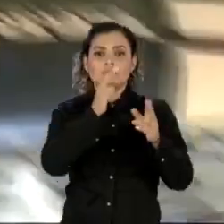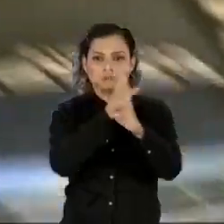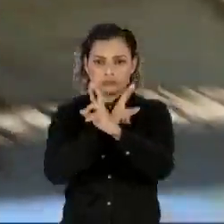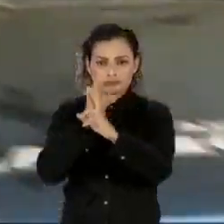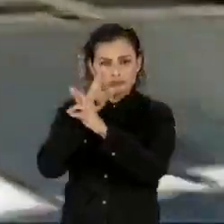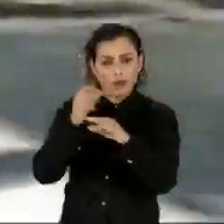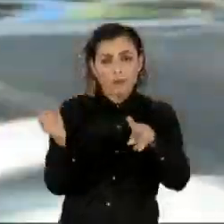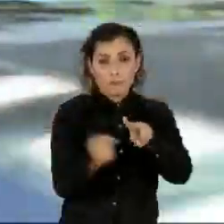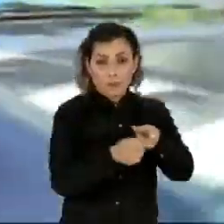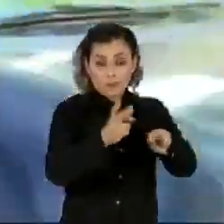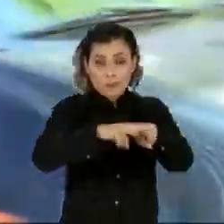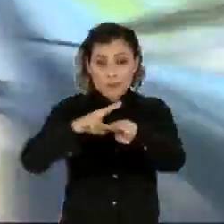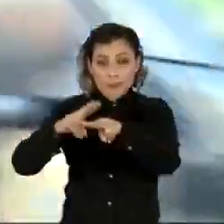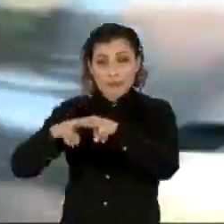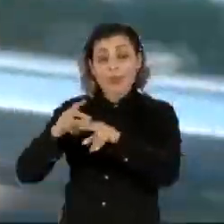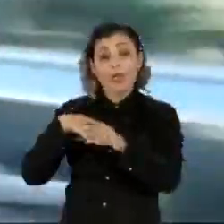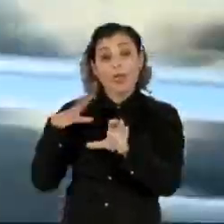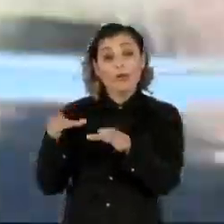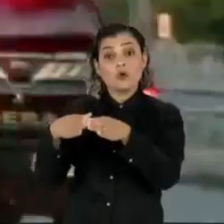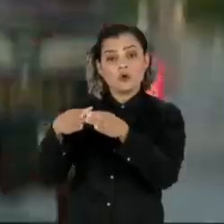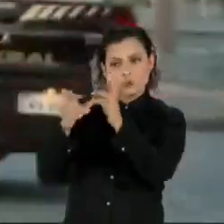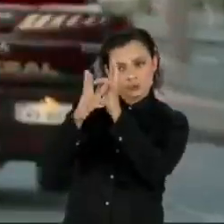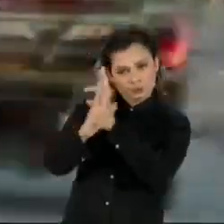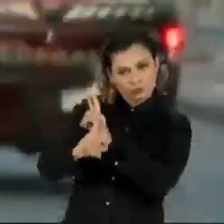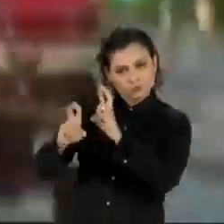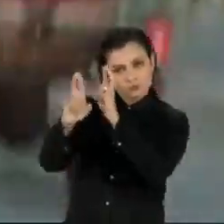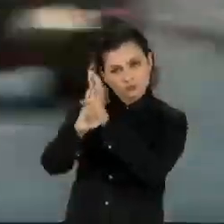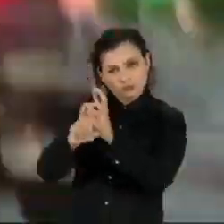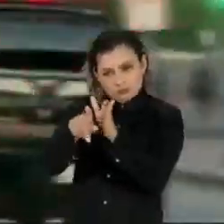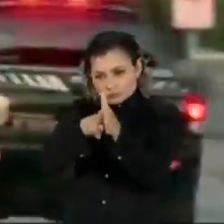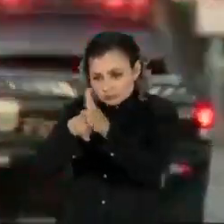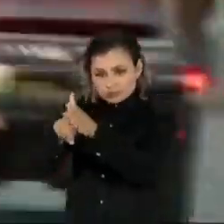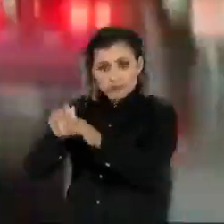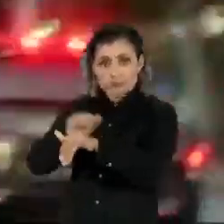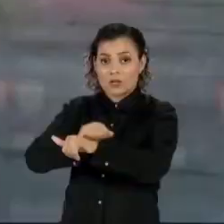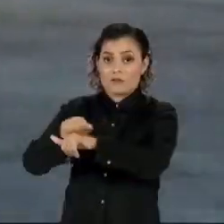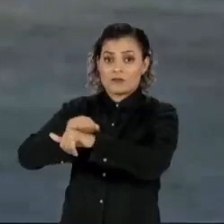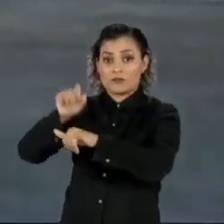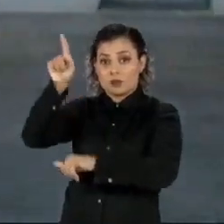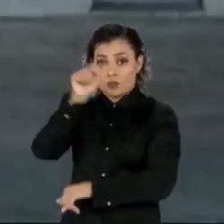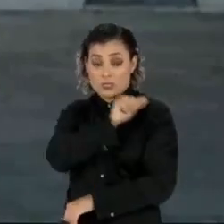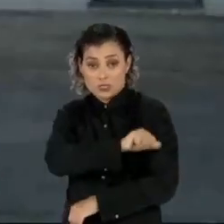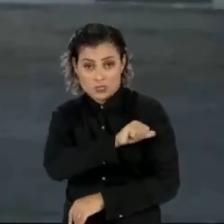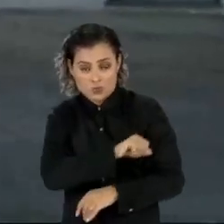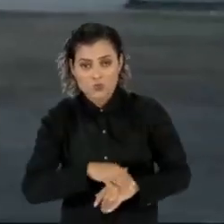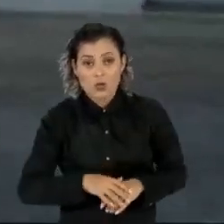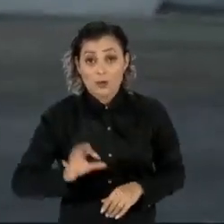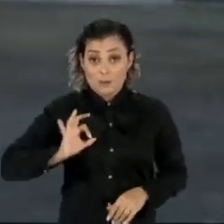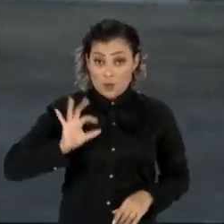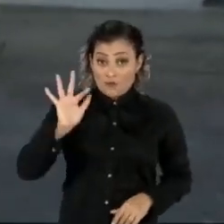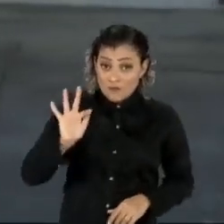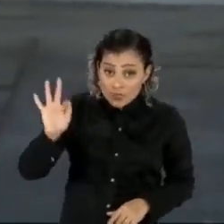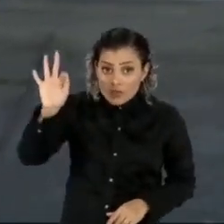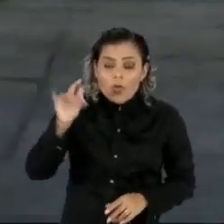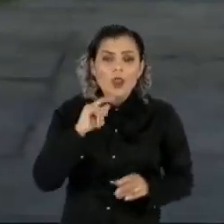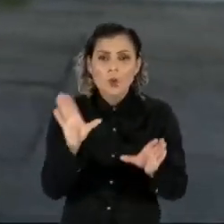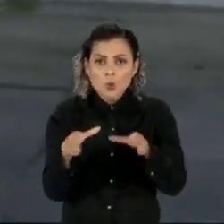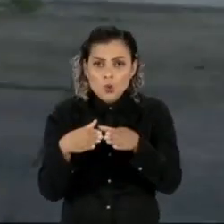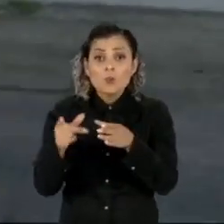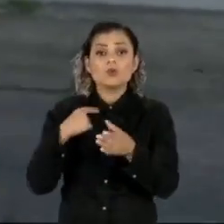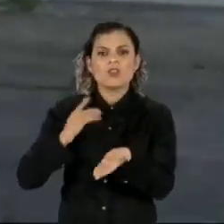participava do grupo de auditores que auxiliava a operação Lava Jato no Rio de Janeiro. Segundo a Polícia Federal, o grupo